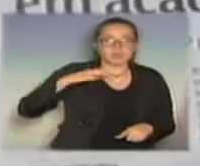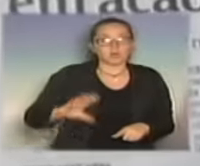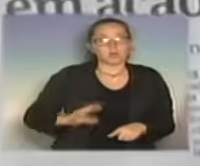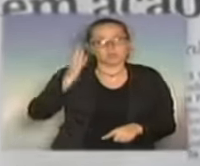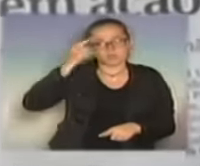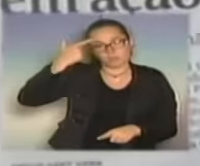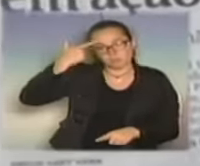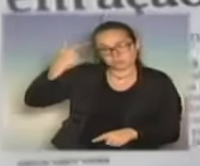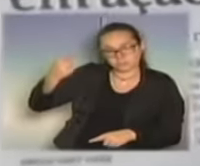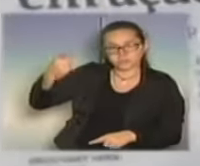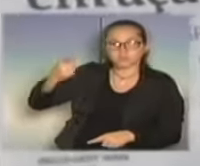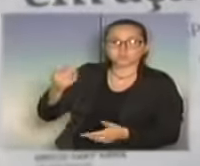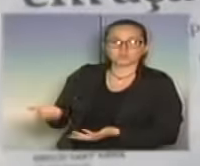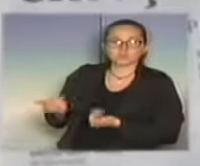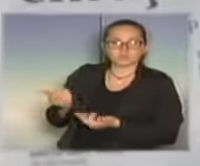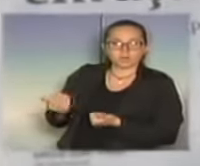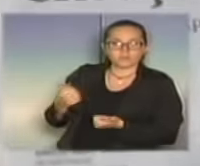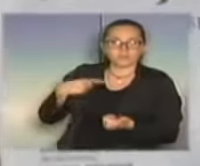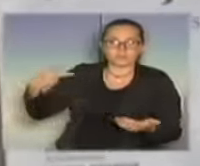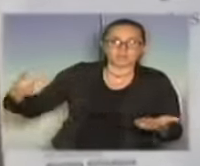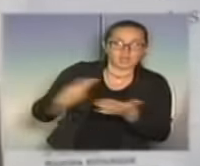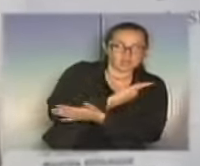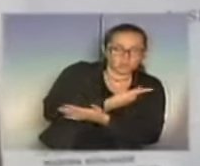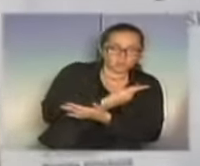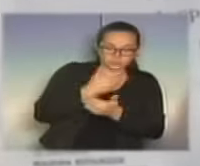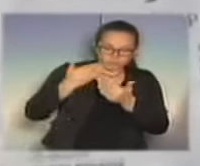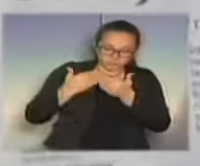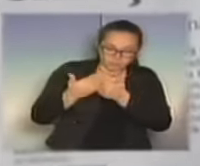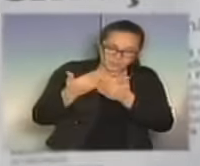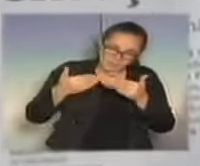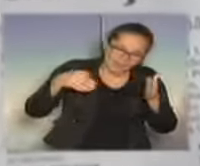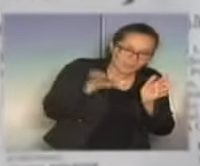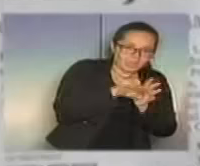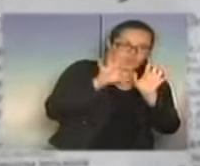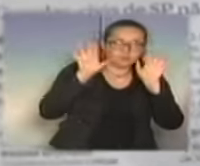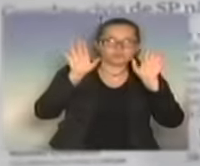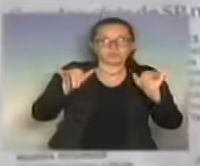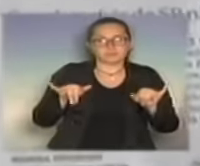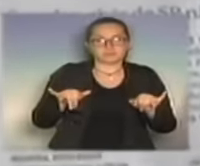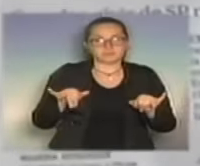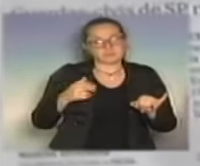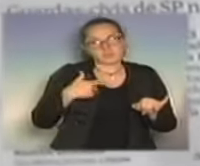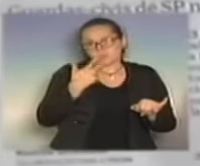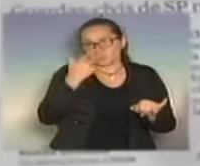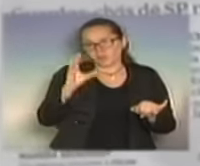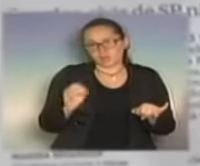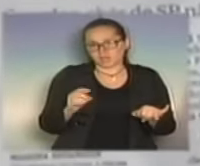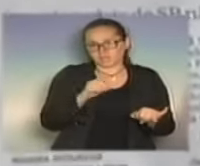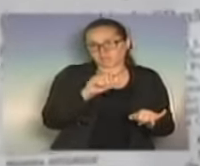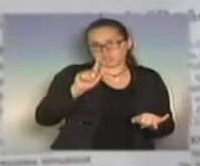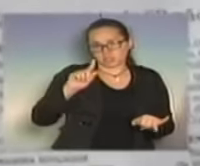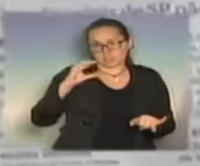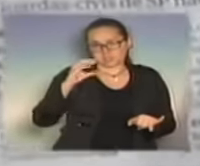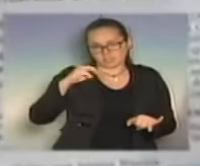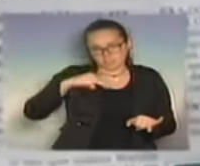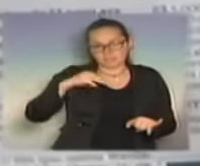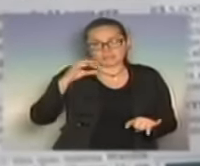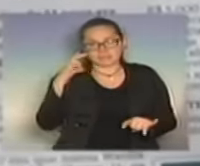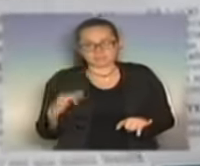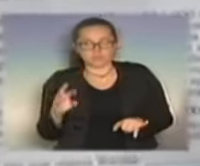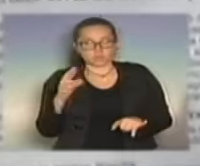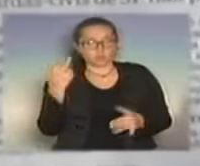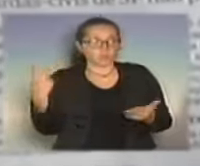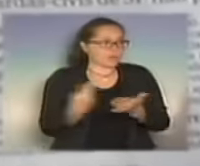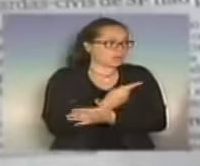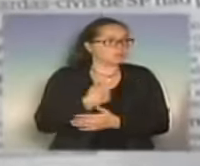de um jovem, GCM errou do início ao fim em ação que matou o garoto. Eu não vou falar que a GCM acertou ou errou, porque eu não